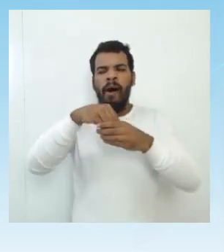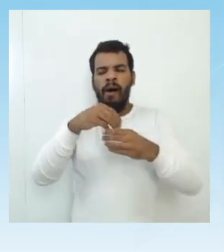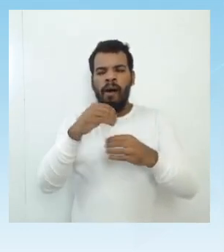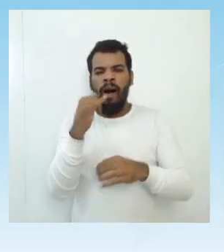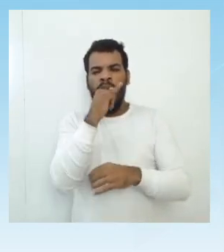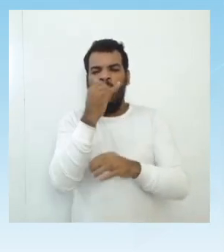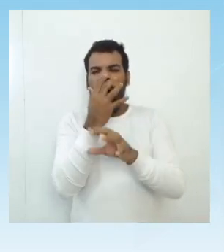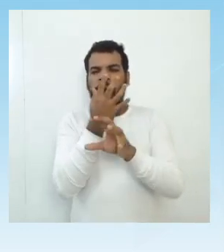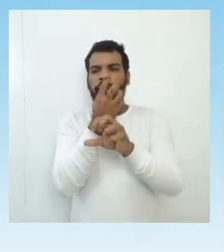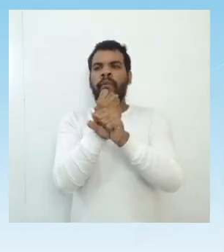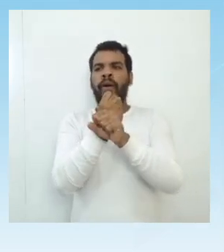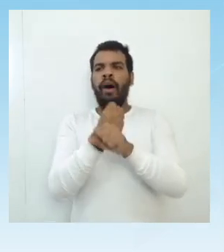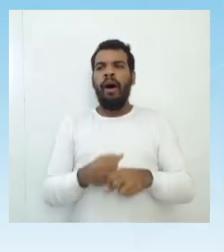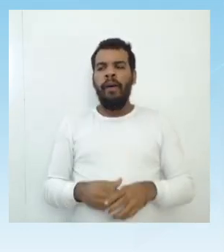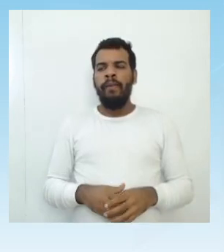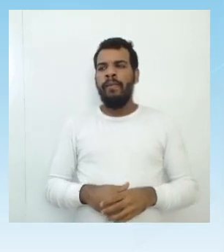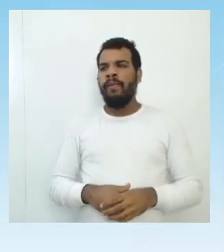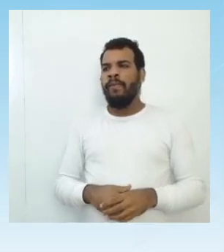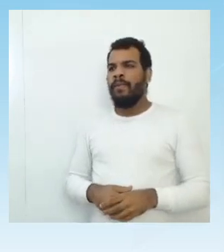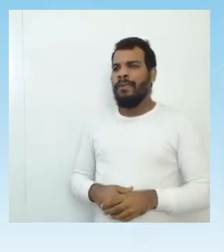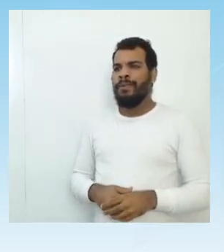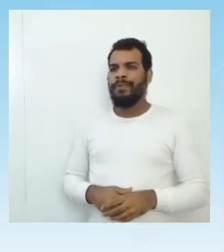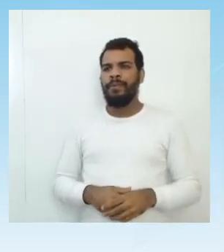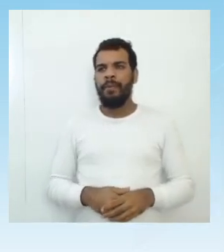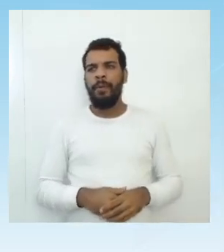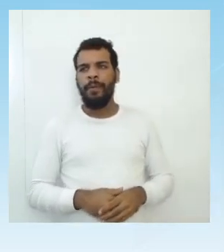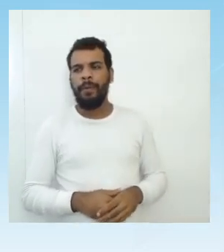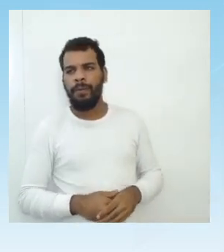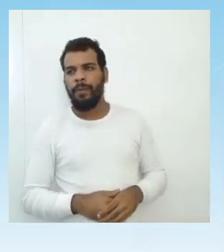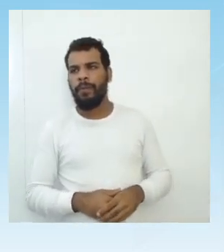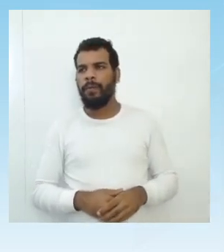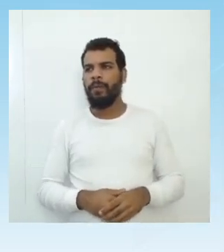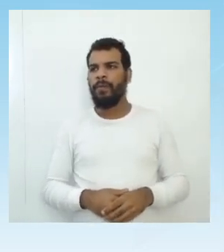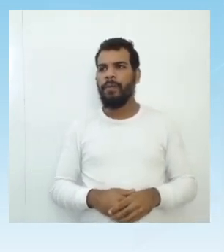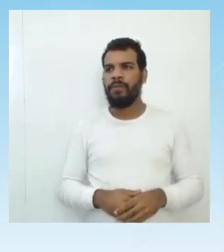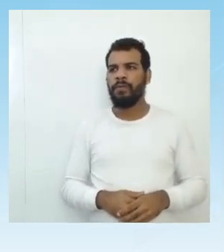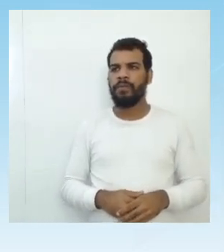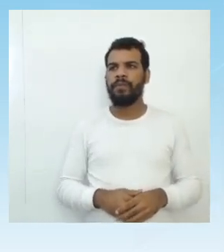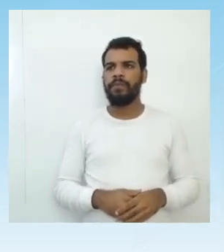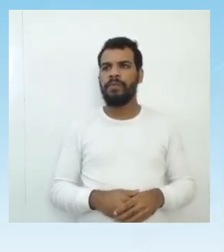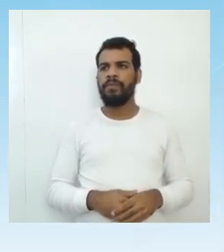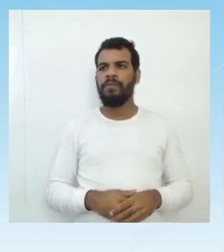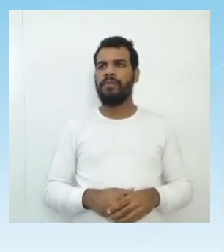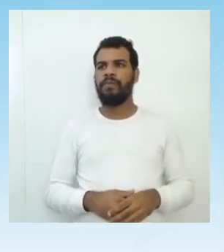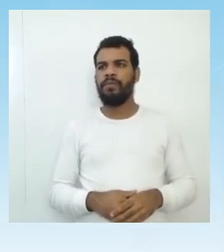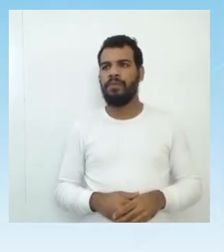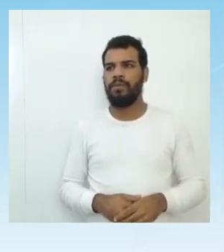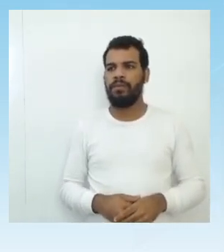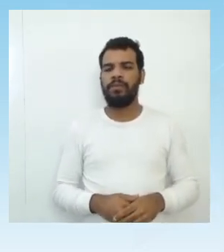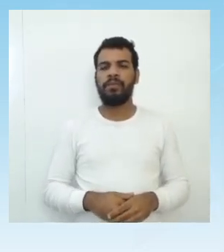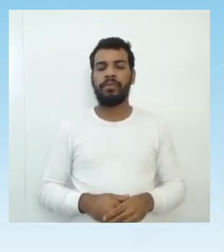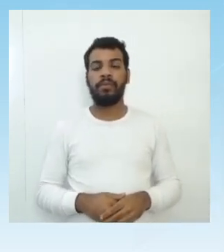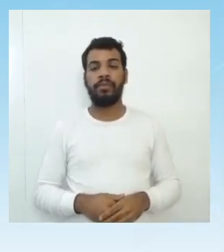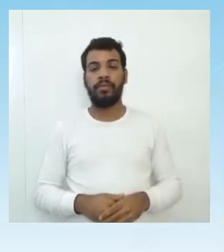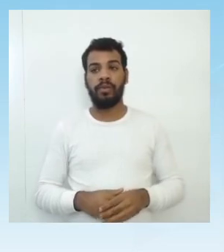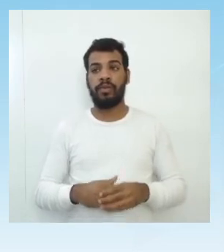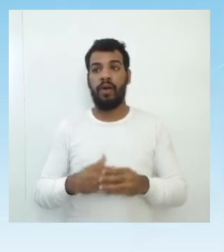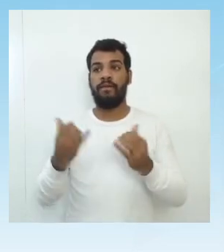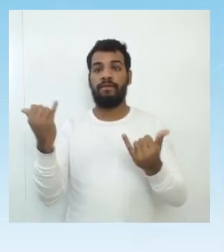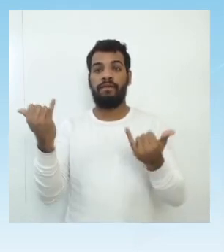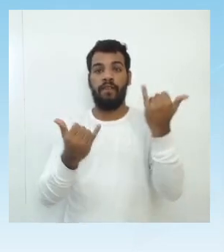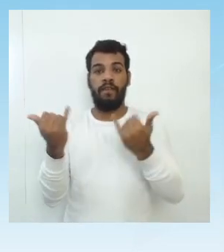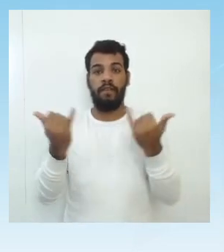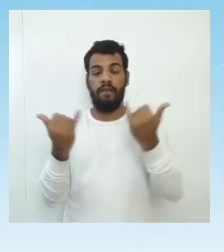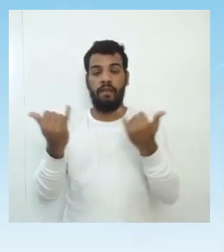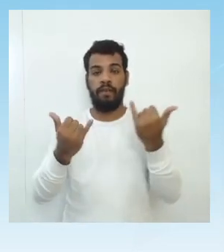praticamente, todas as informações que existem estão estocadas magneticamente nos milhões